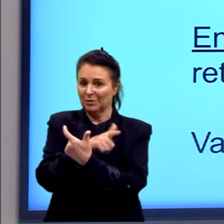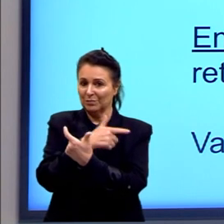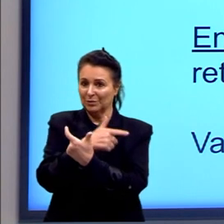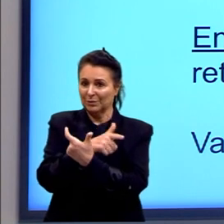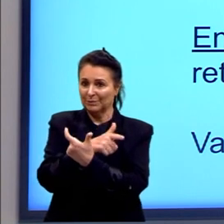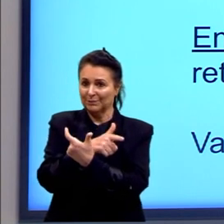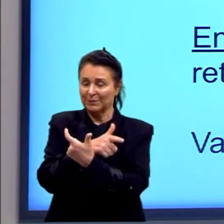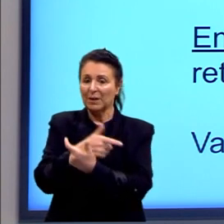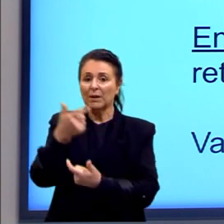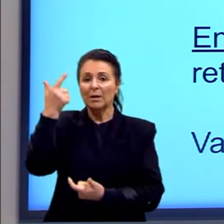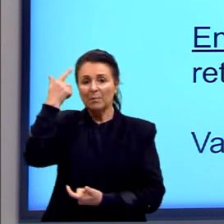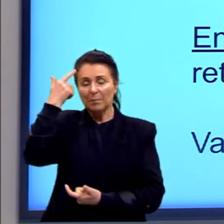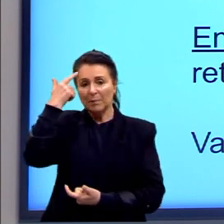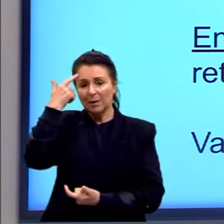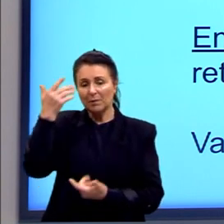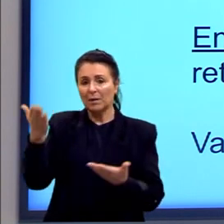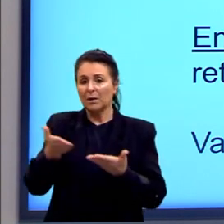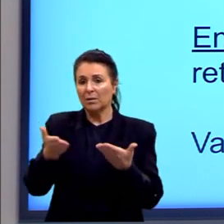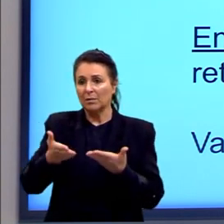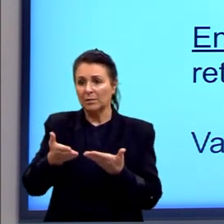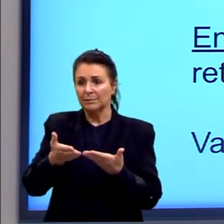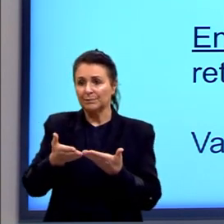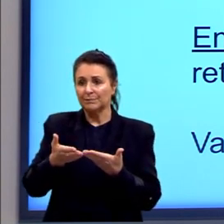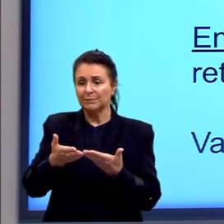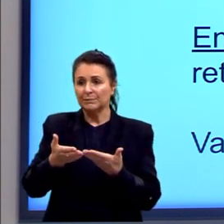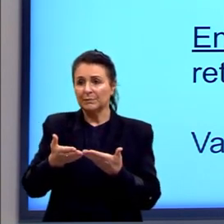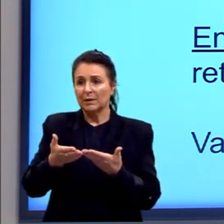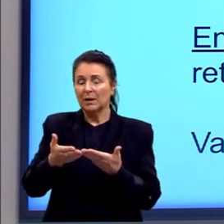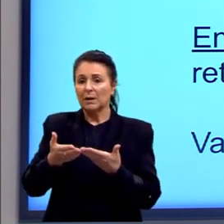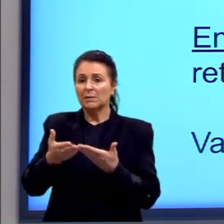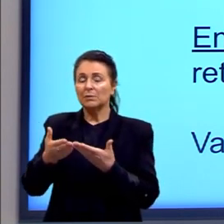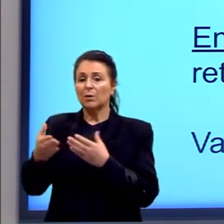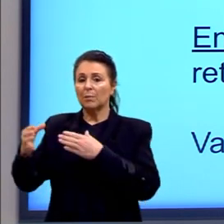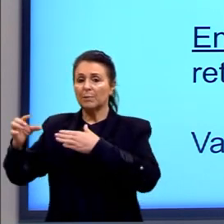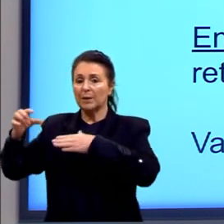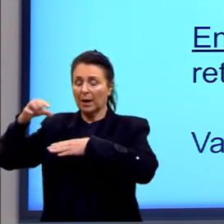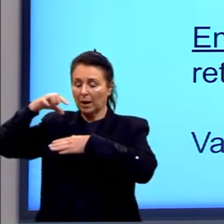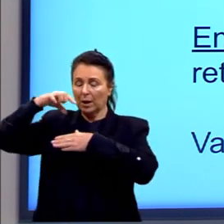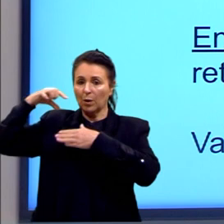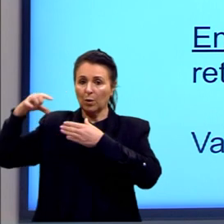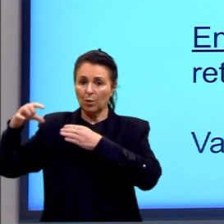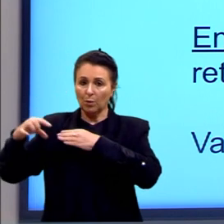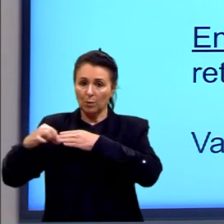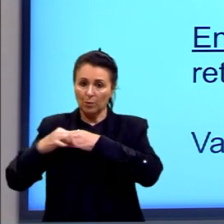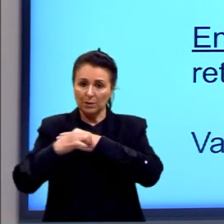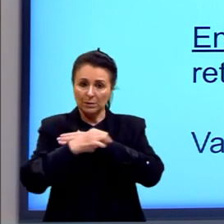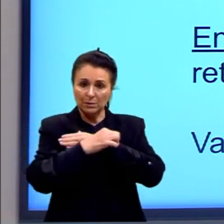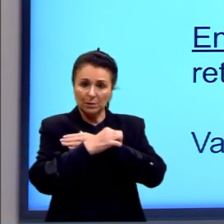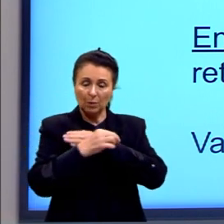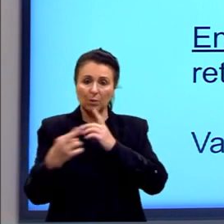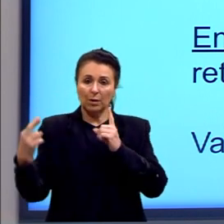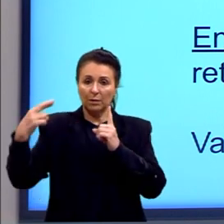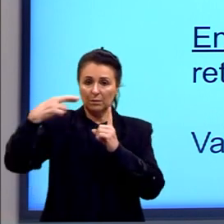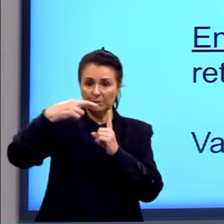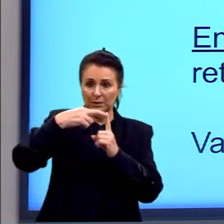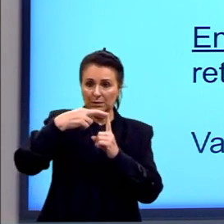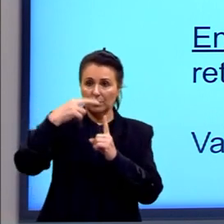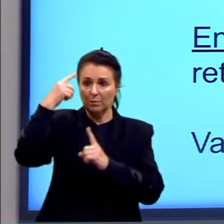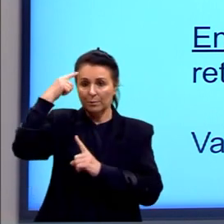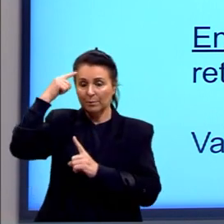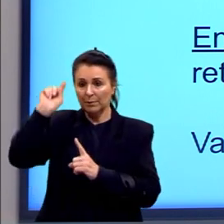Vamos pensar agora um pouquinho sobre a nossa coesão referencial. Pensando nesses